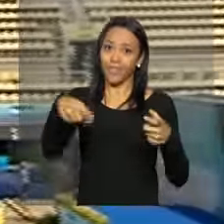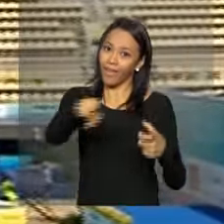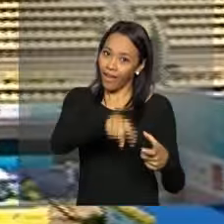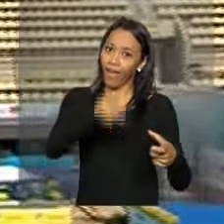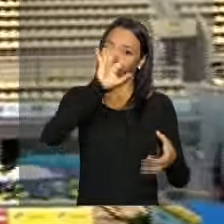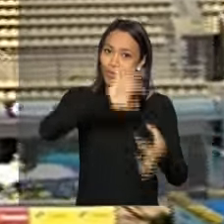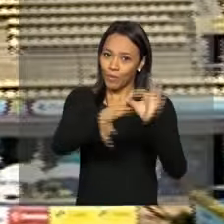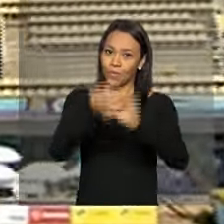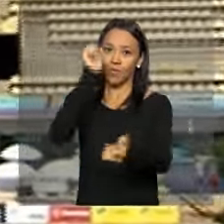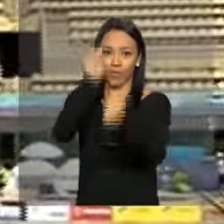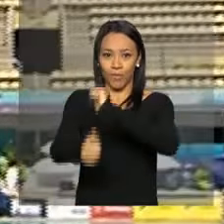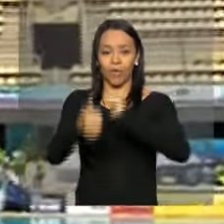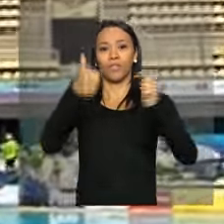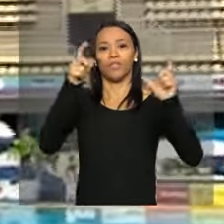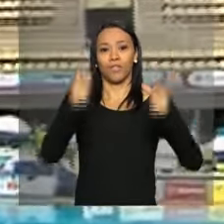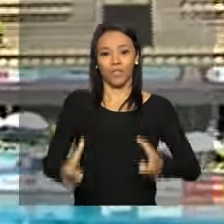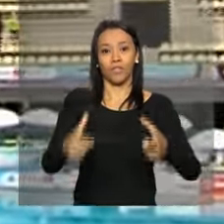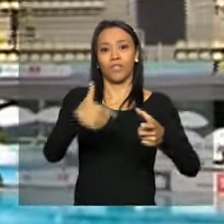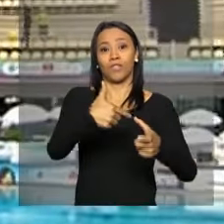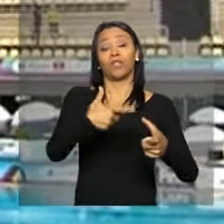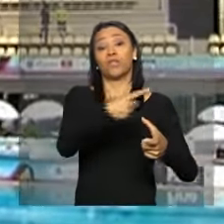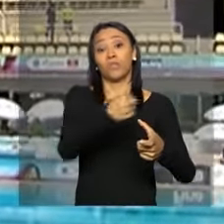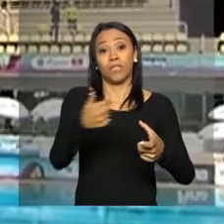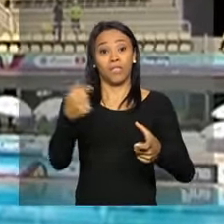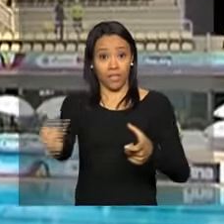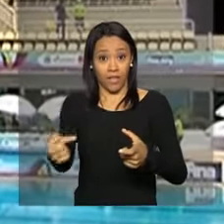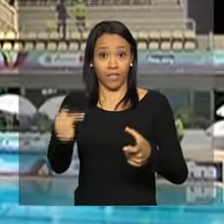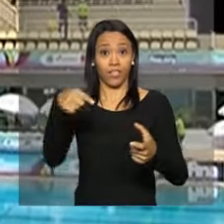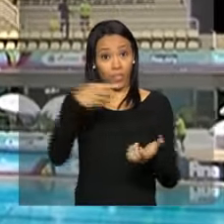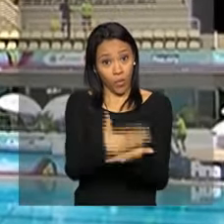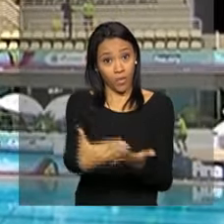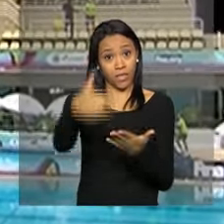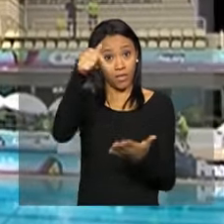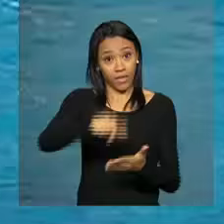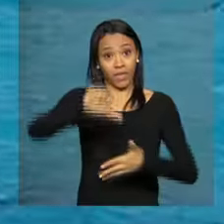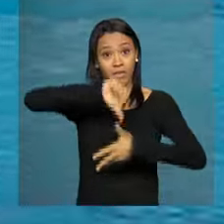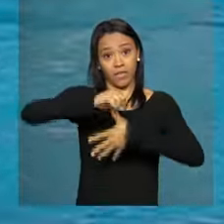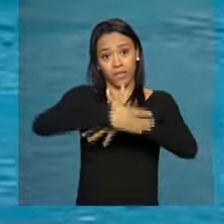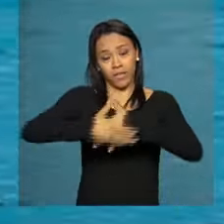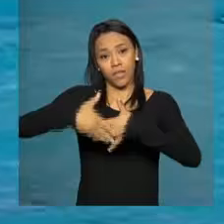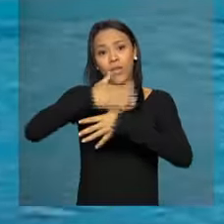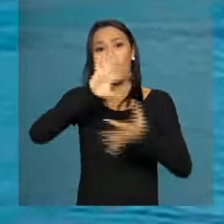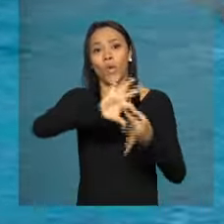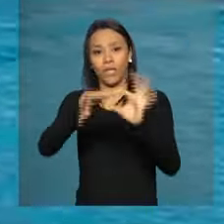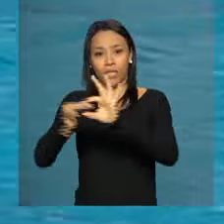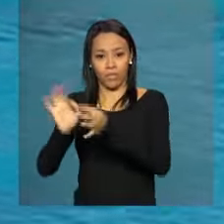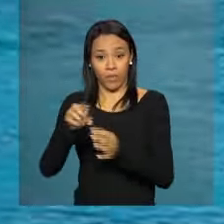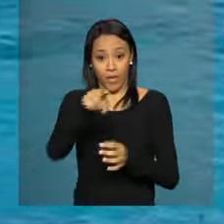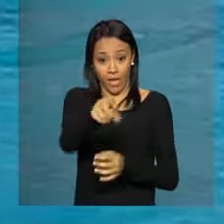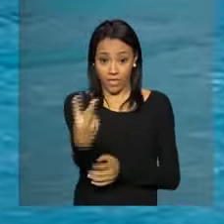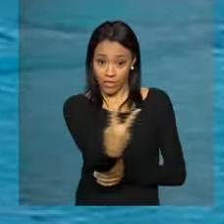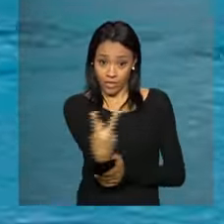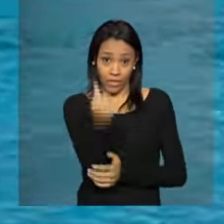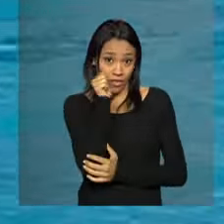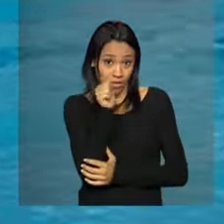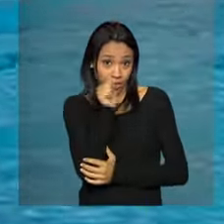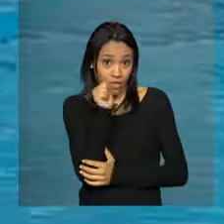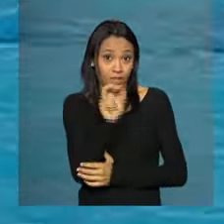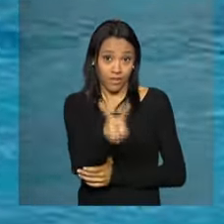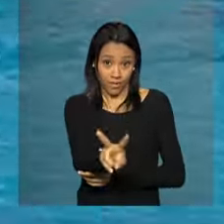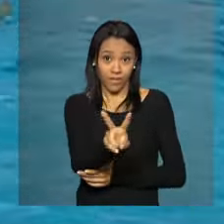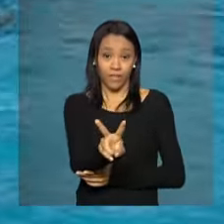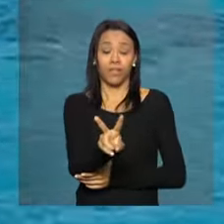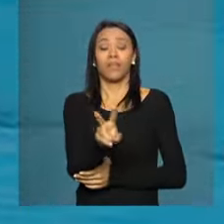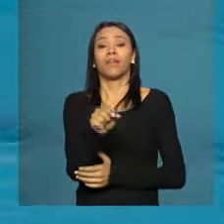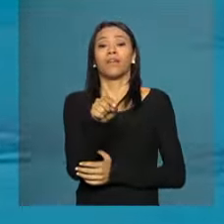-Americanos de 2007, para os primeiros Jogos Olímpicos da América do Sul. As brasileiras Sofia Costa e Mariana Giorgi, do Clube